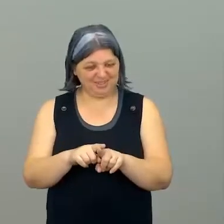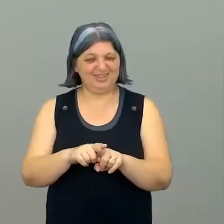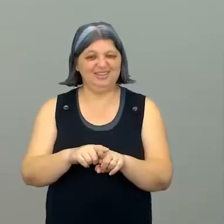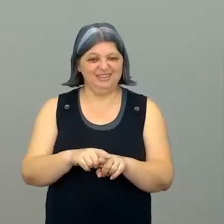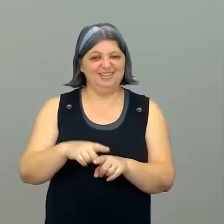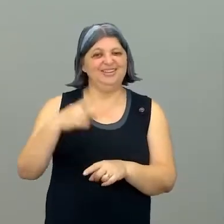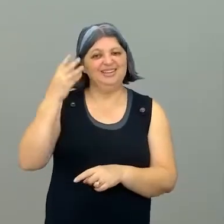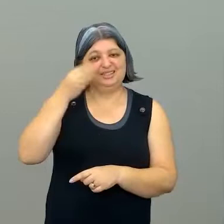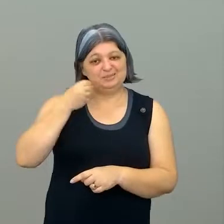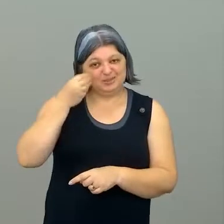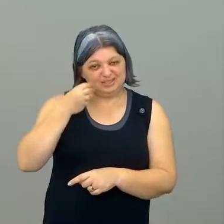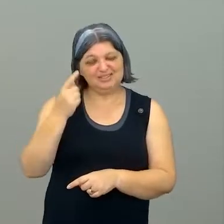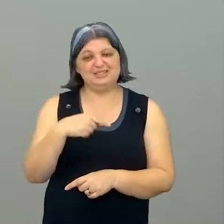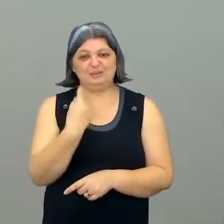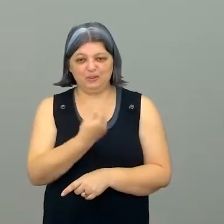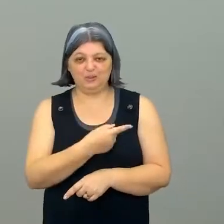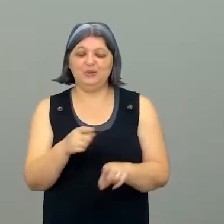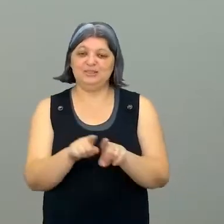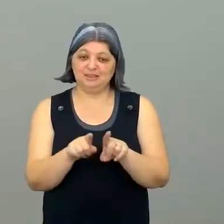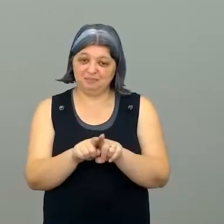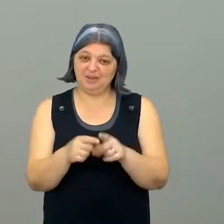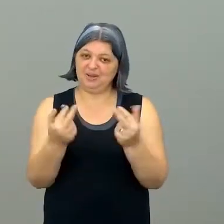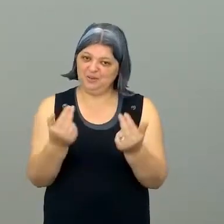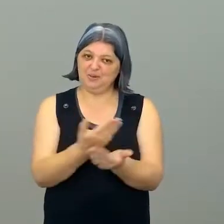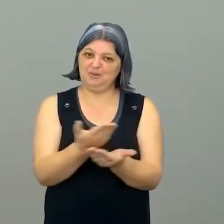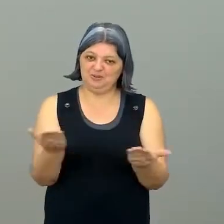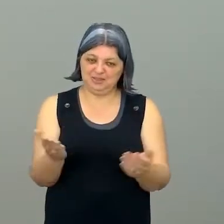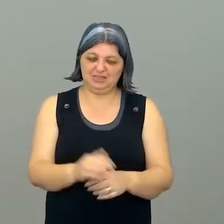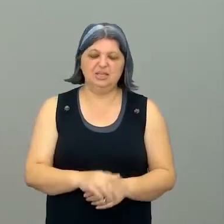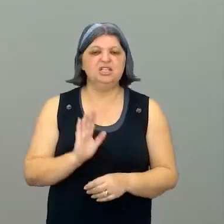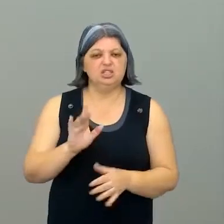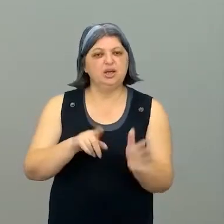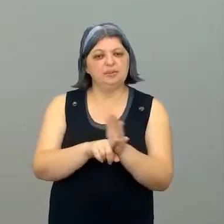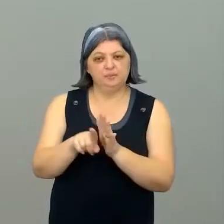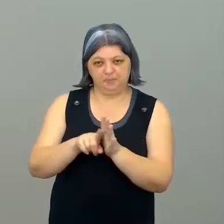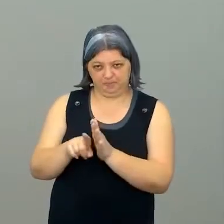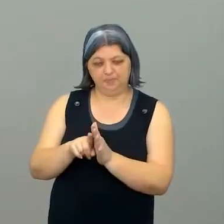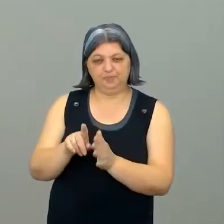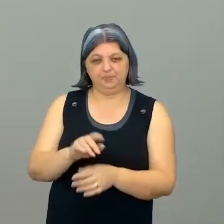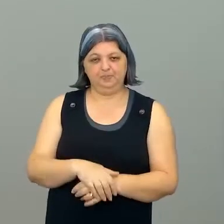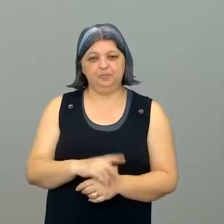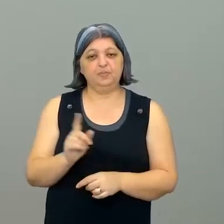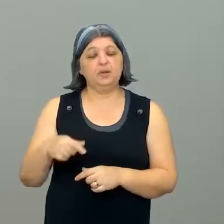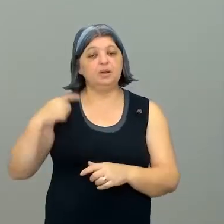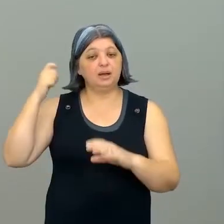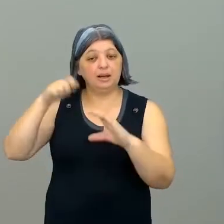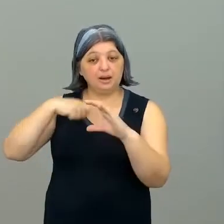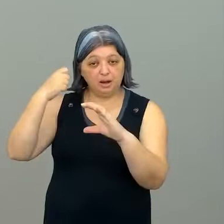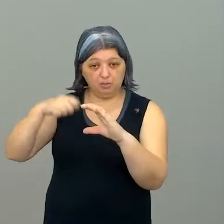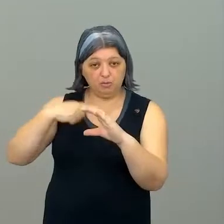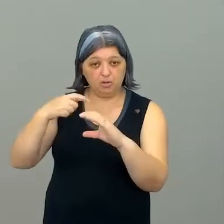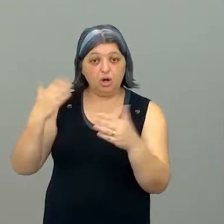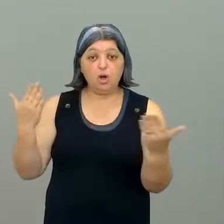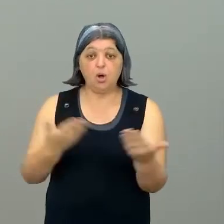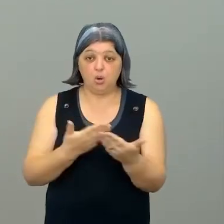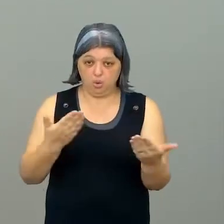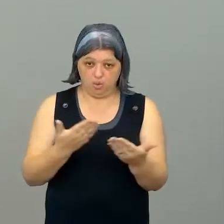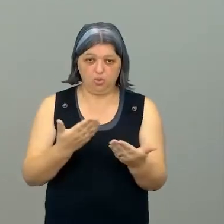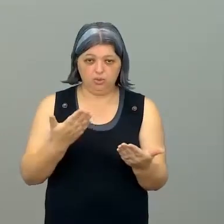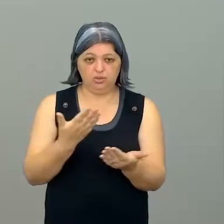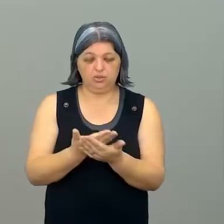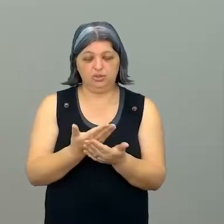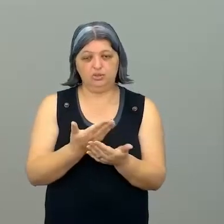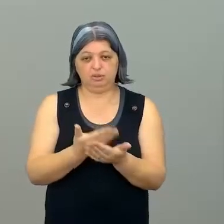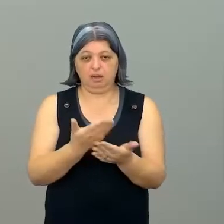foi para a gente. Então, ele já tinha passado essas perguntas para vocês e a gente gravou, né, por sinal, foi hoje, né, hoje mais